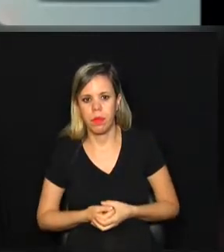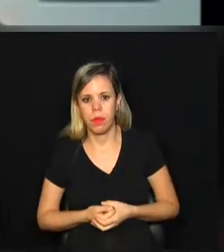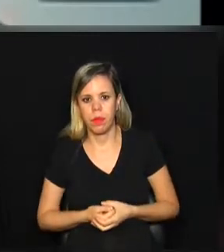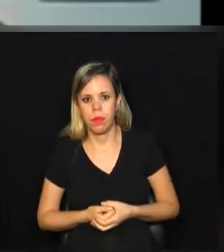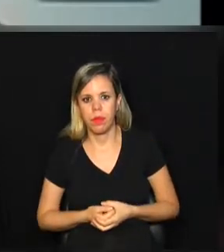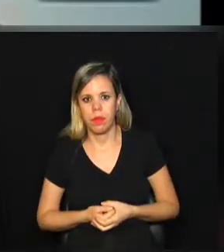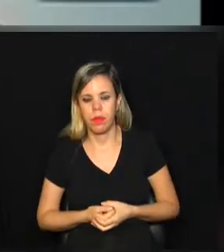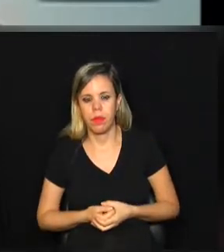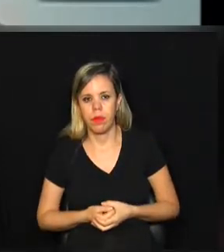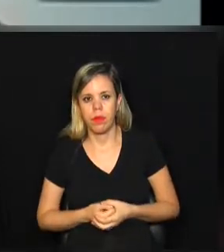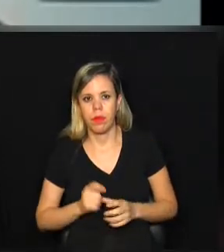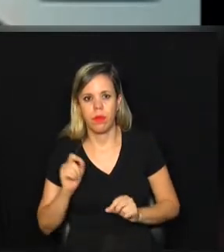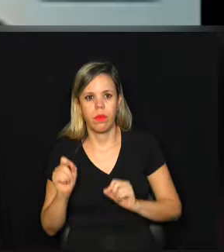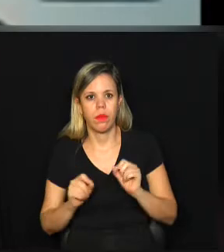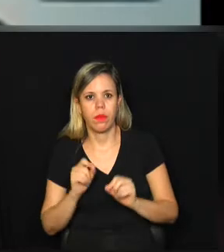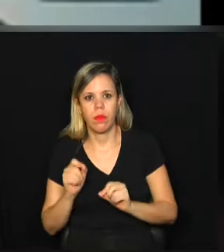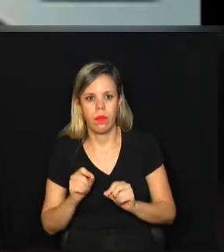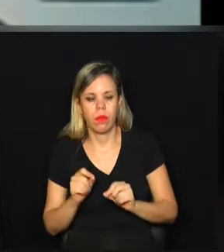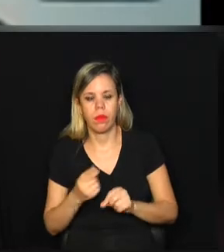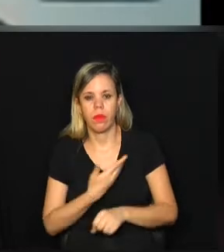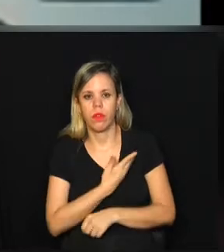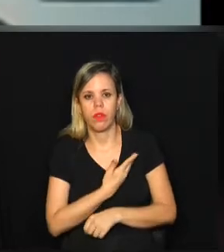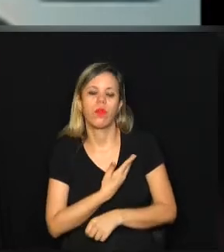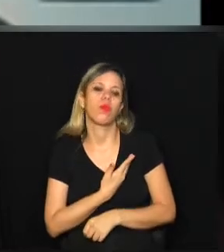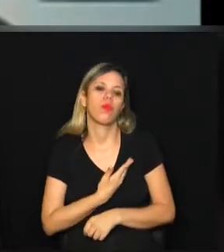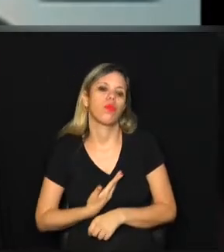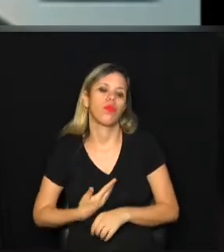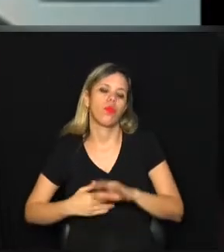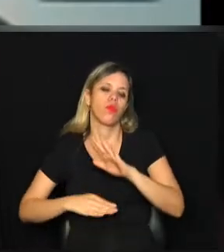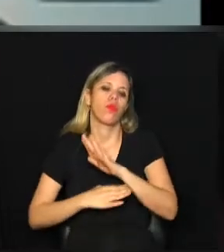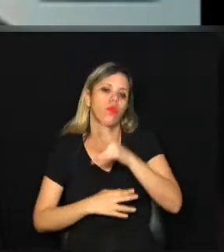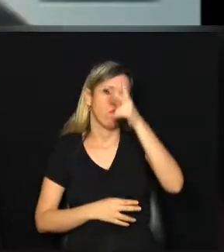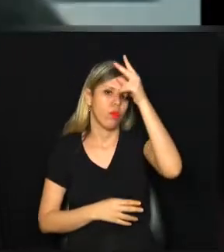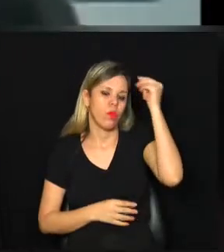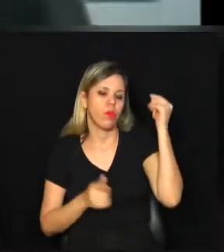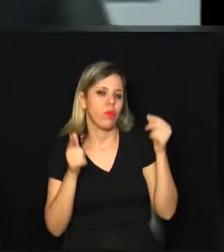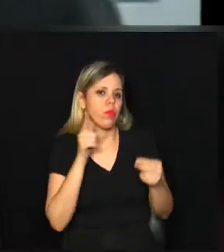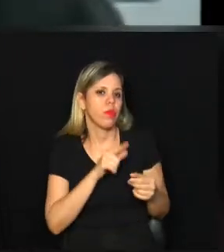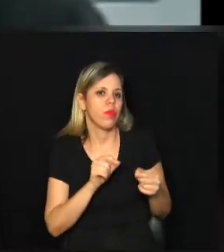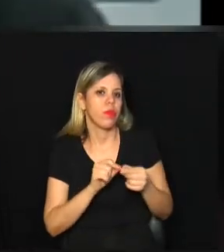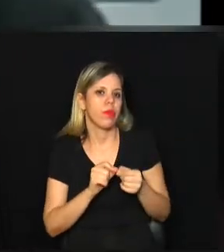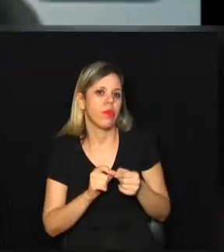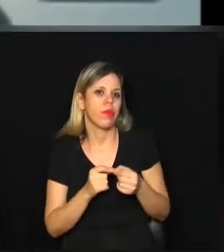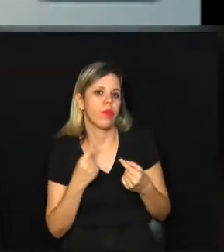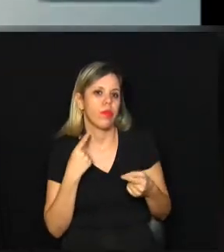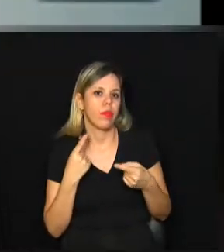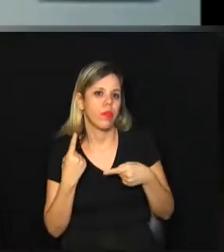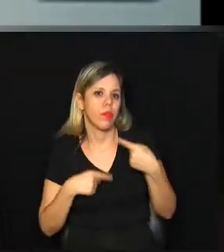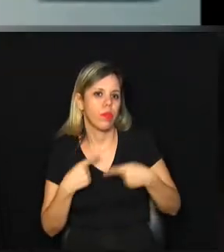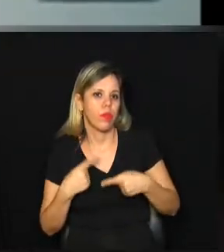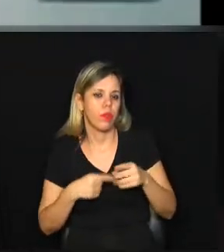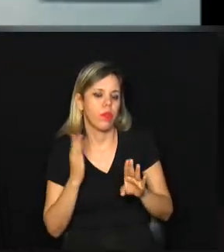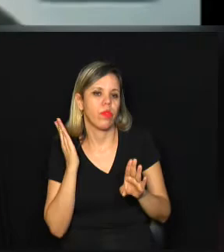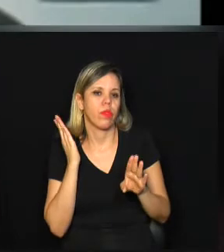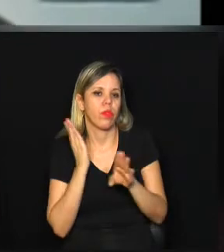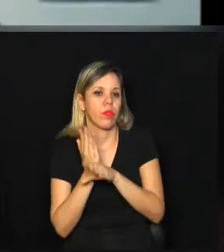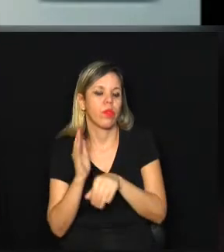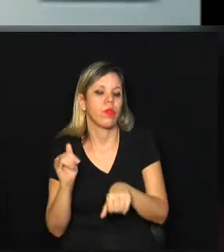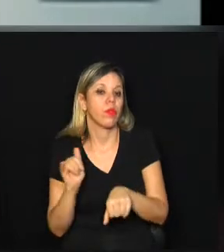para que o Poder Executivo e o Poder Legislativo concilhem, a partir desse debate, encontrar caminhos